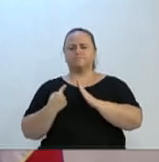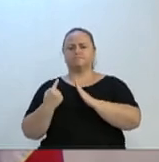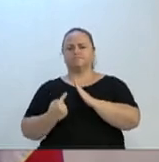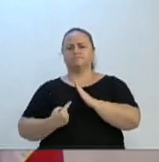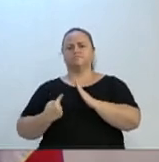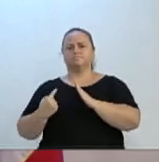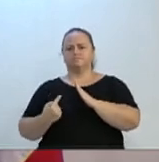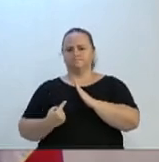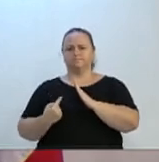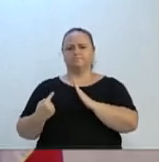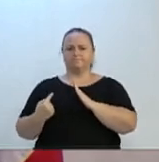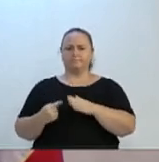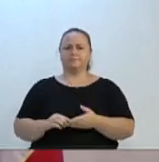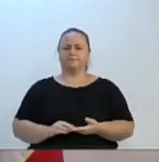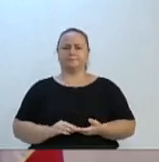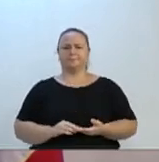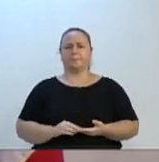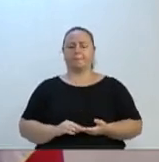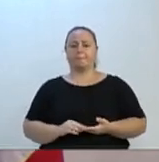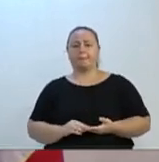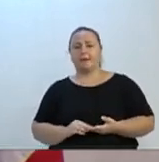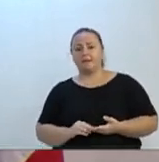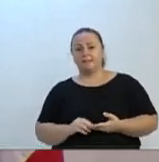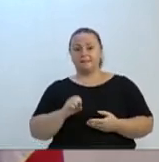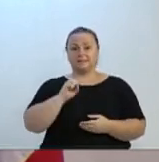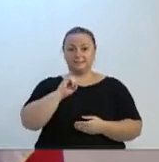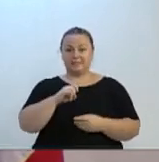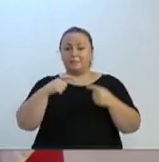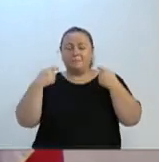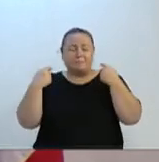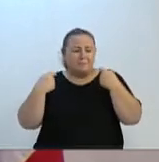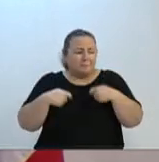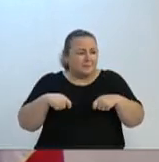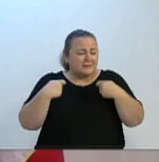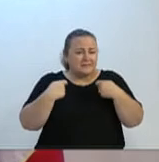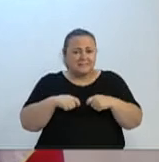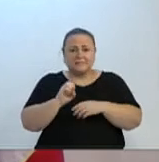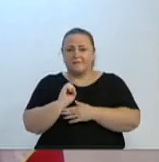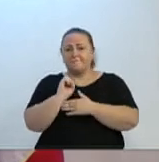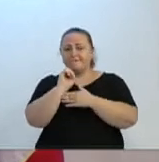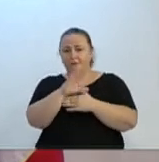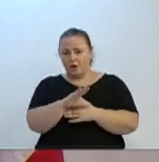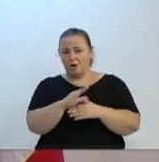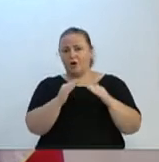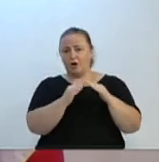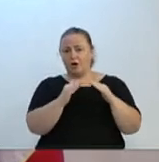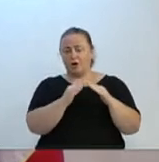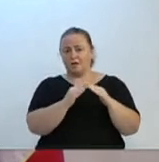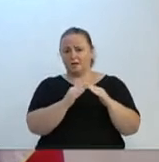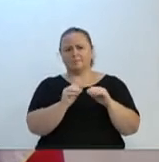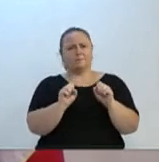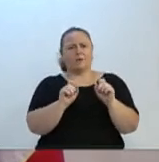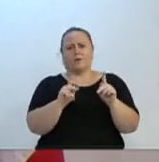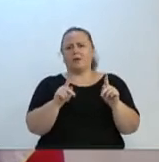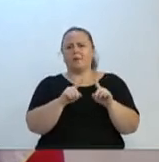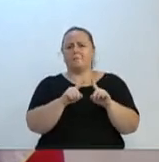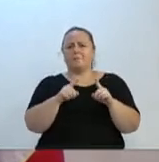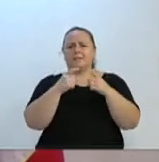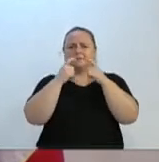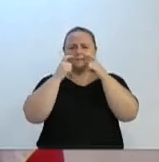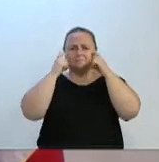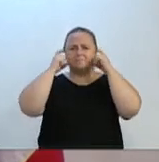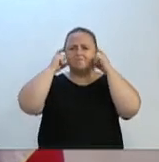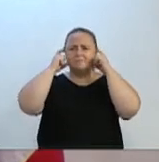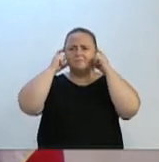Sair efetivamente se for necessário. E se for necessário, por favor, não deixe de utilizar a